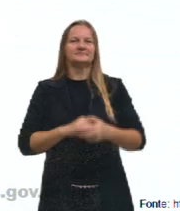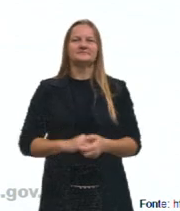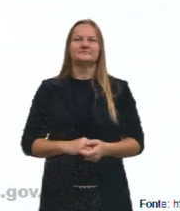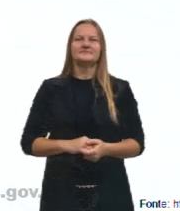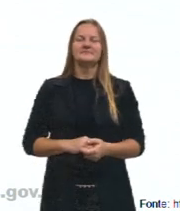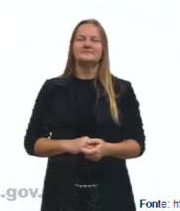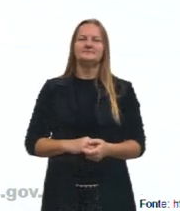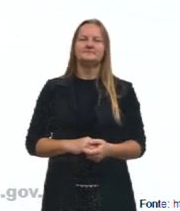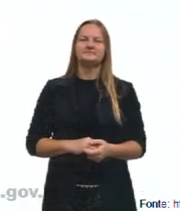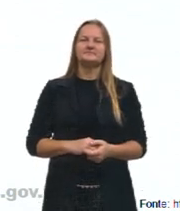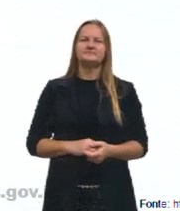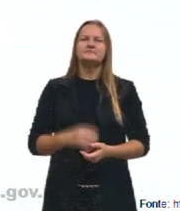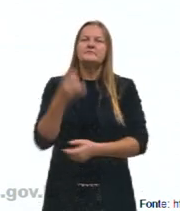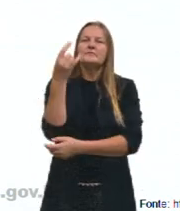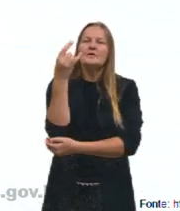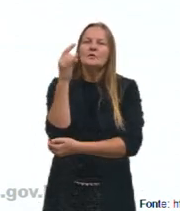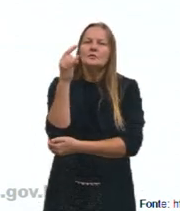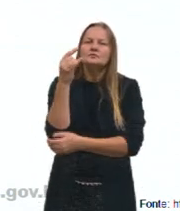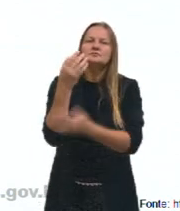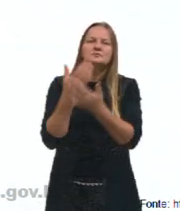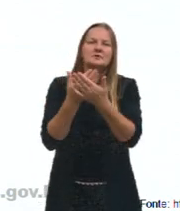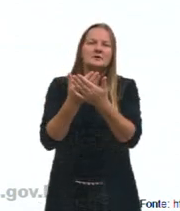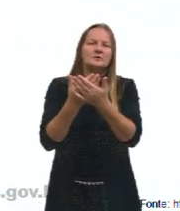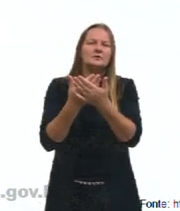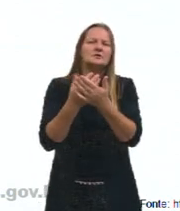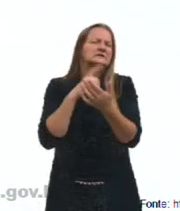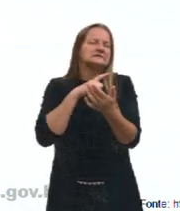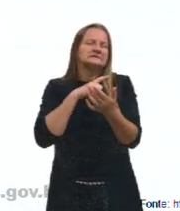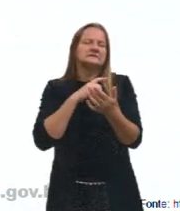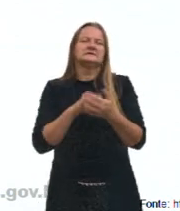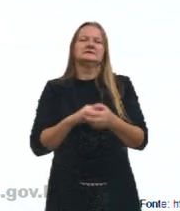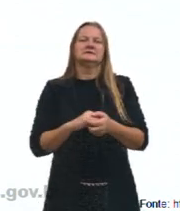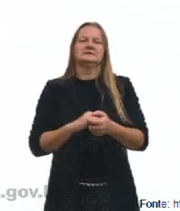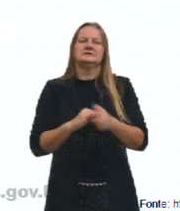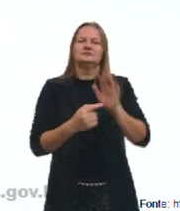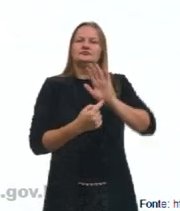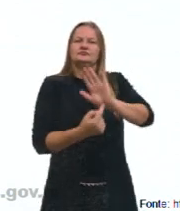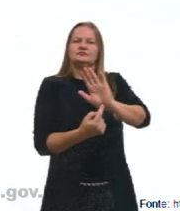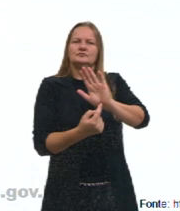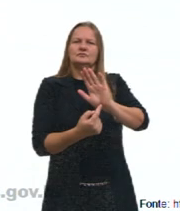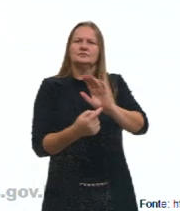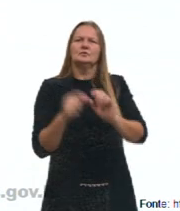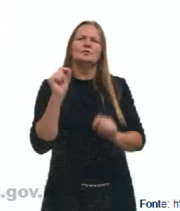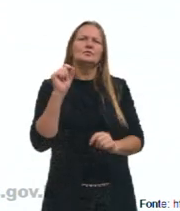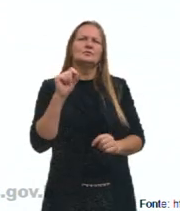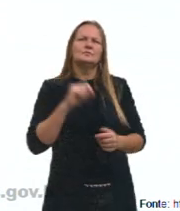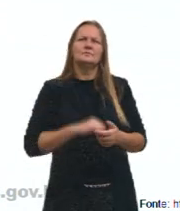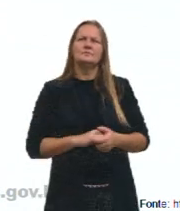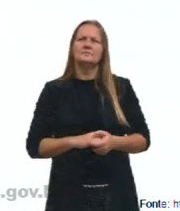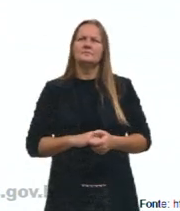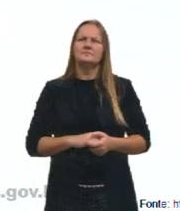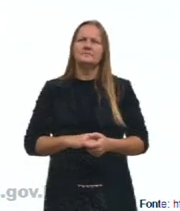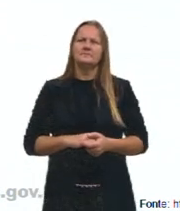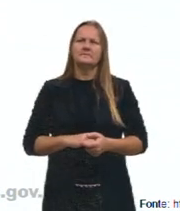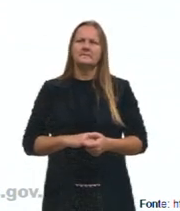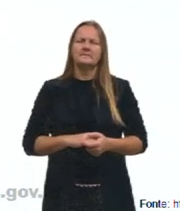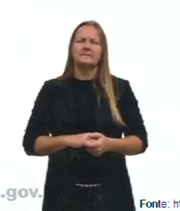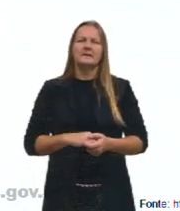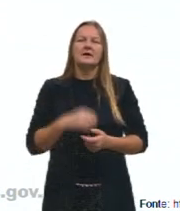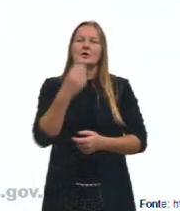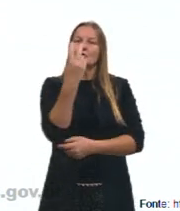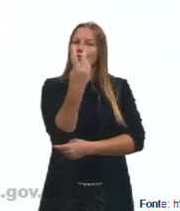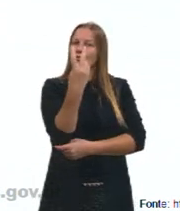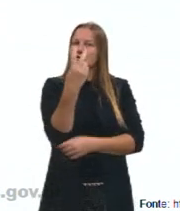Essas imagens, então, da última aparição que nós tivemos, né, mostra, então, duas